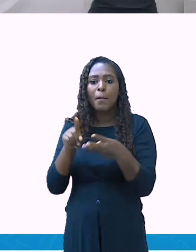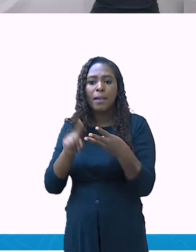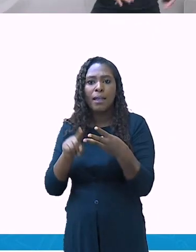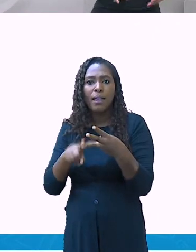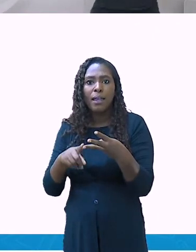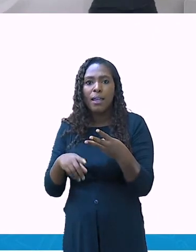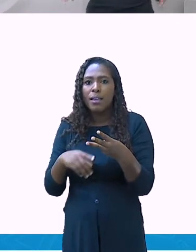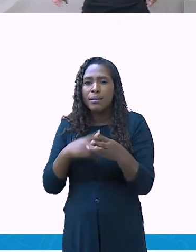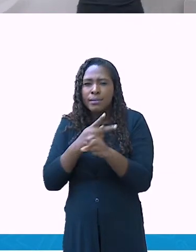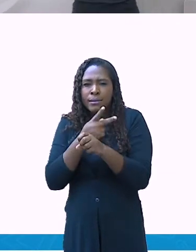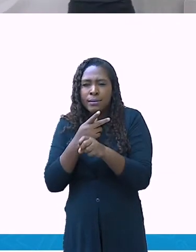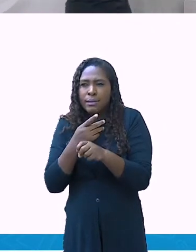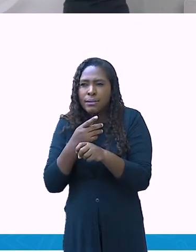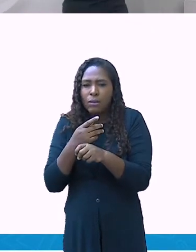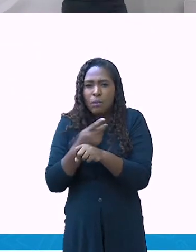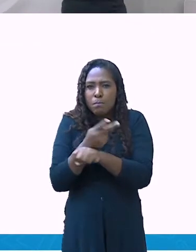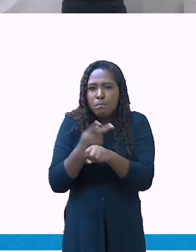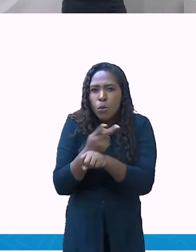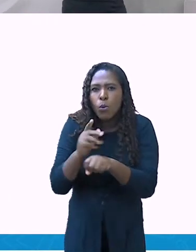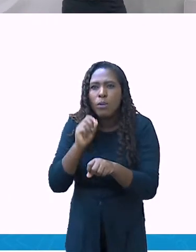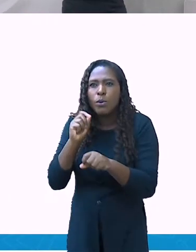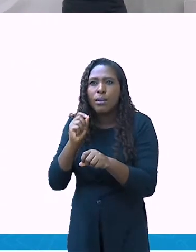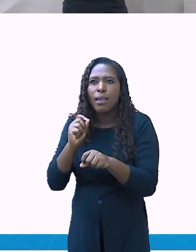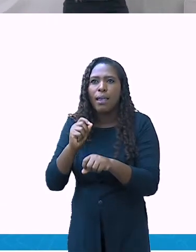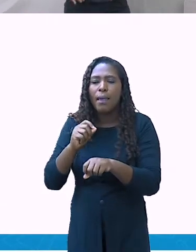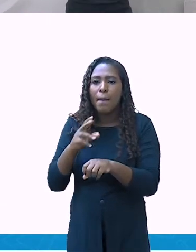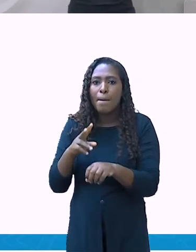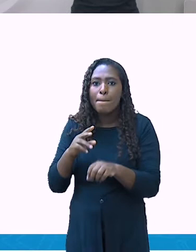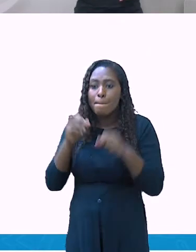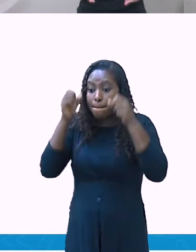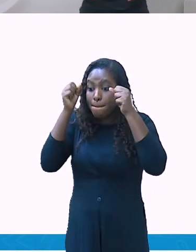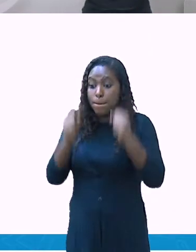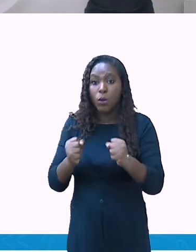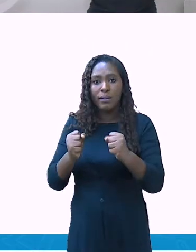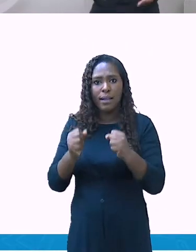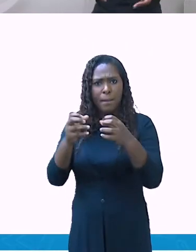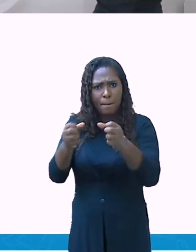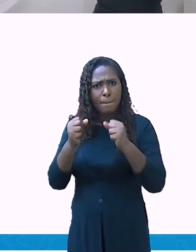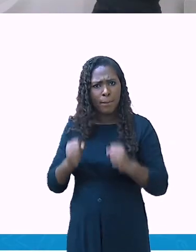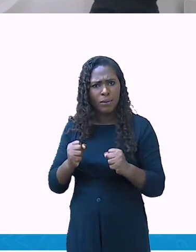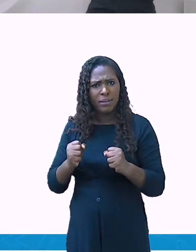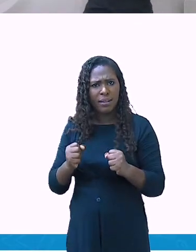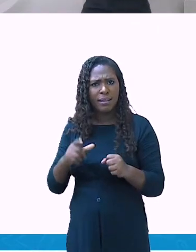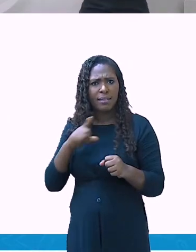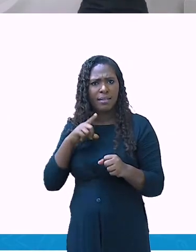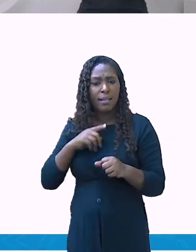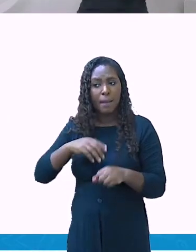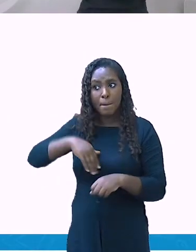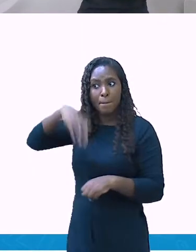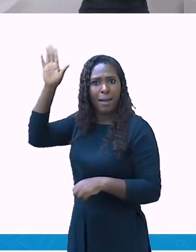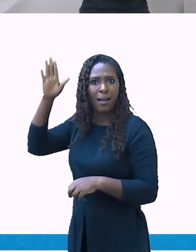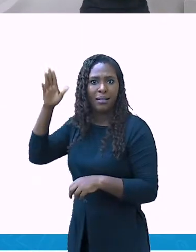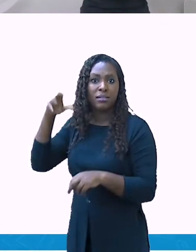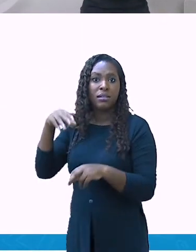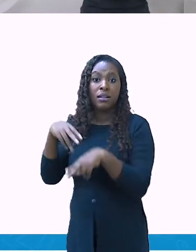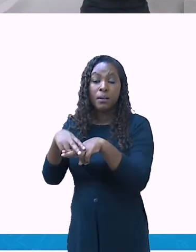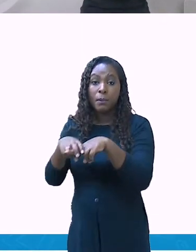Podemos ver também, na expansão marítima, a busca de rotas marítimas na Índia.